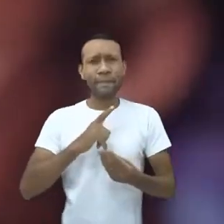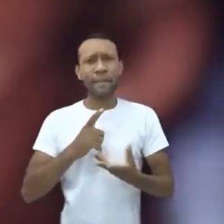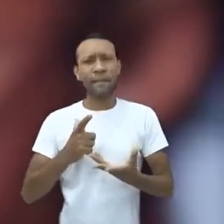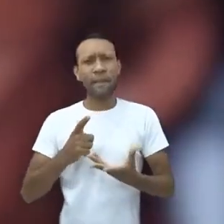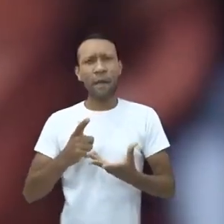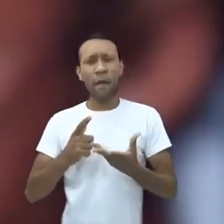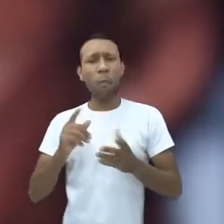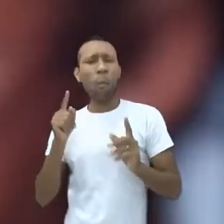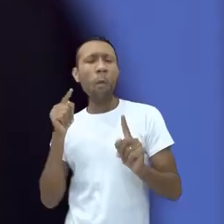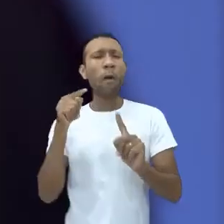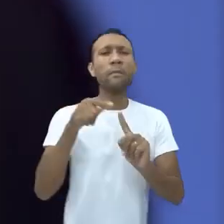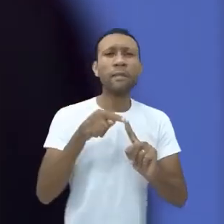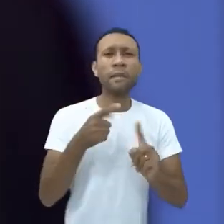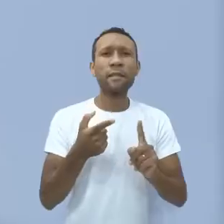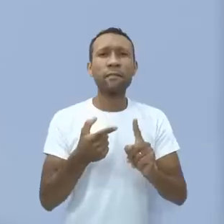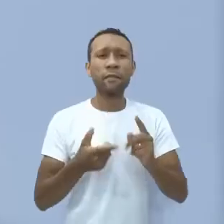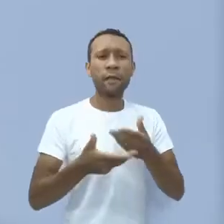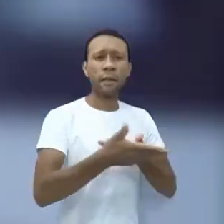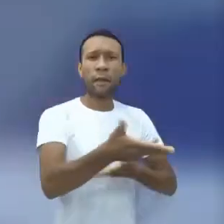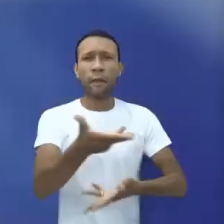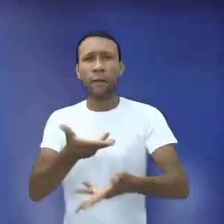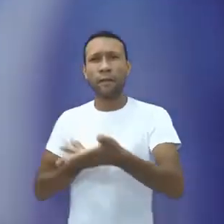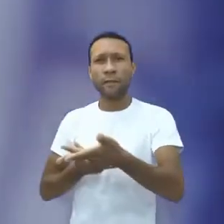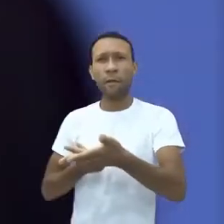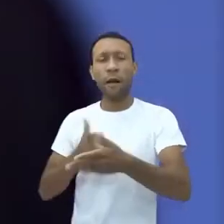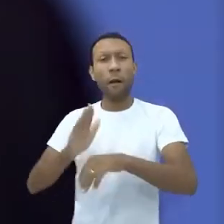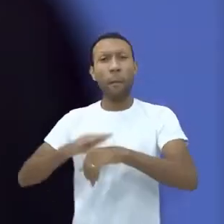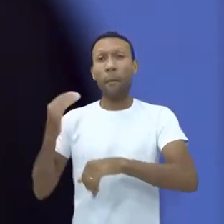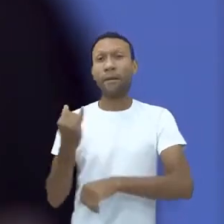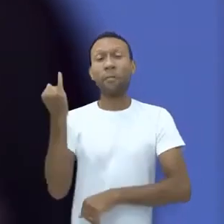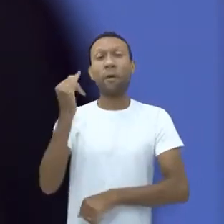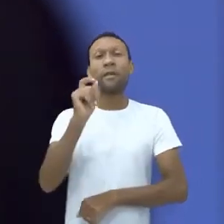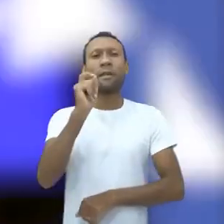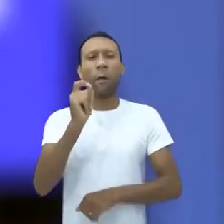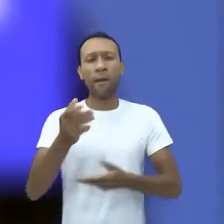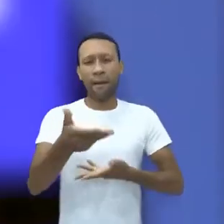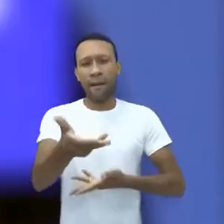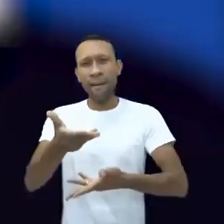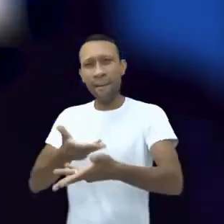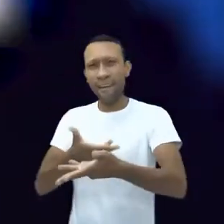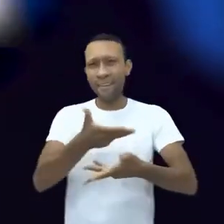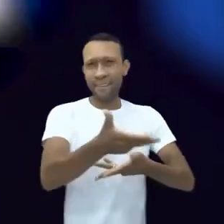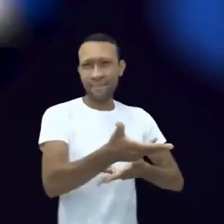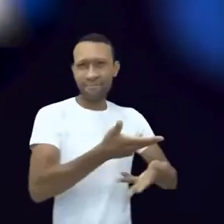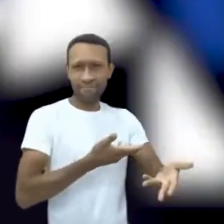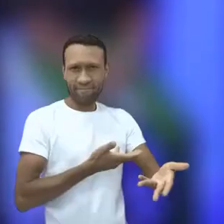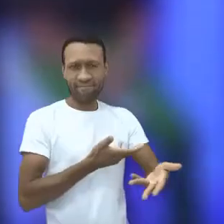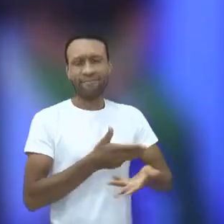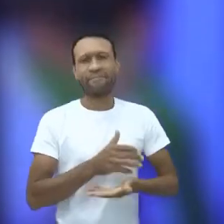ter uma mensagem. E você tem que trocar. Eu acho que a coisa mais importante é isso, é a troca.